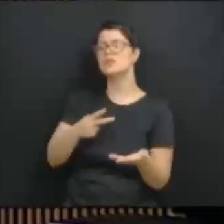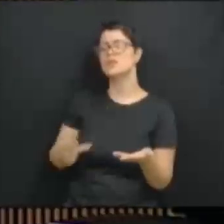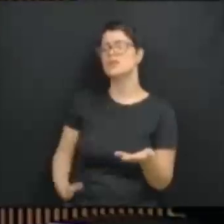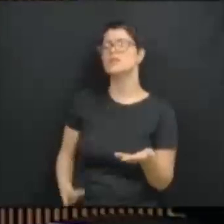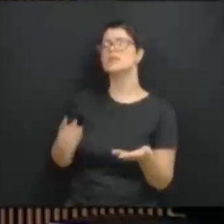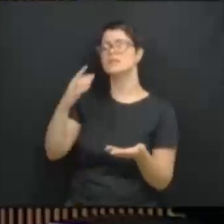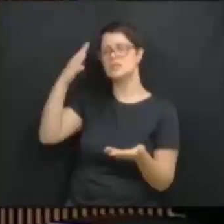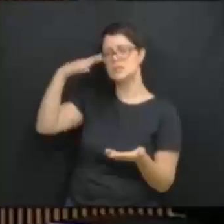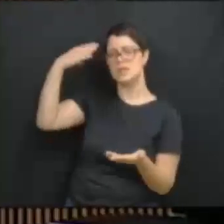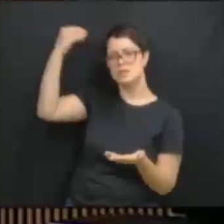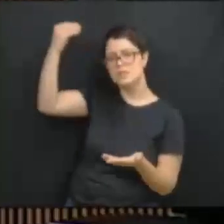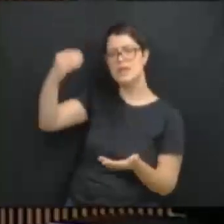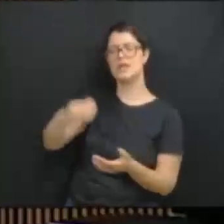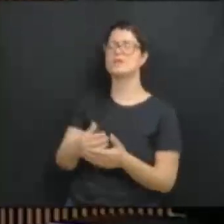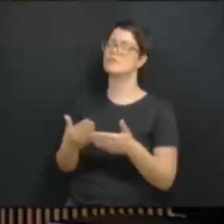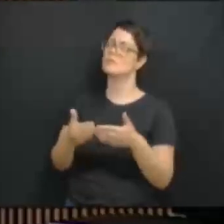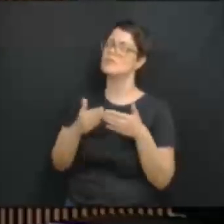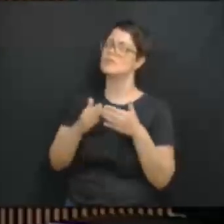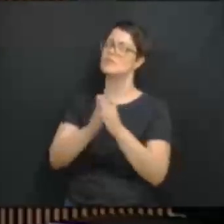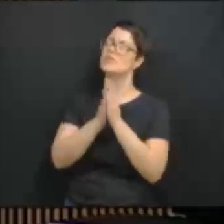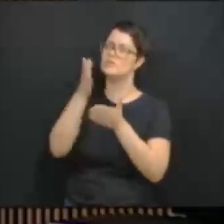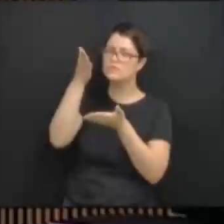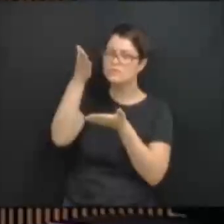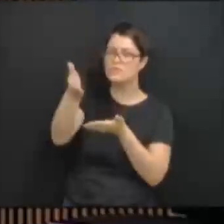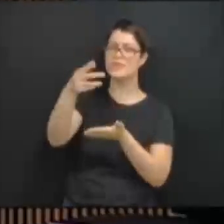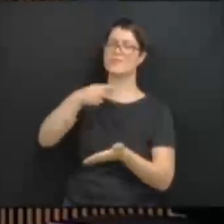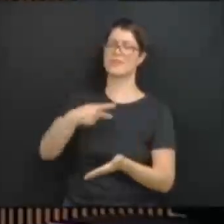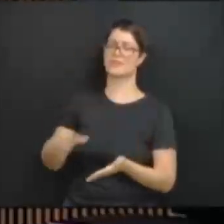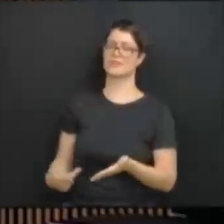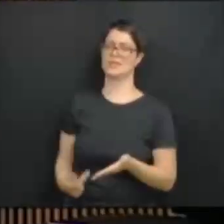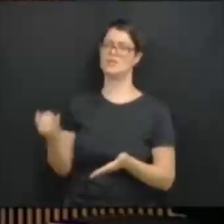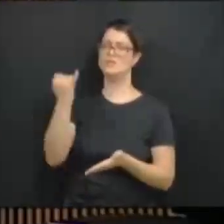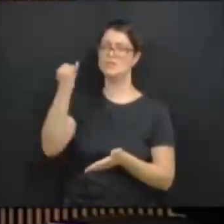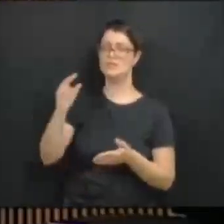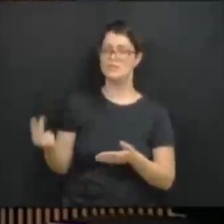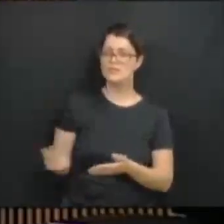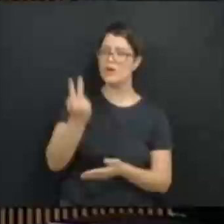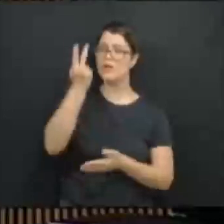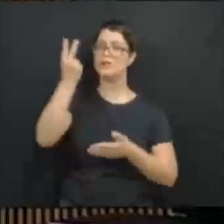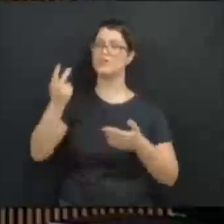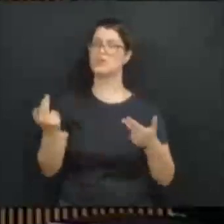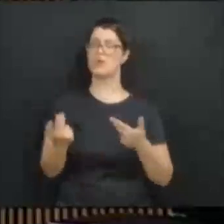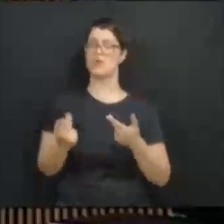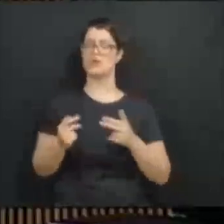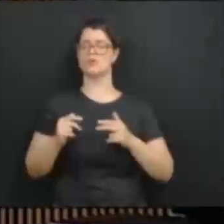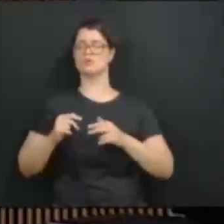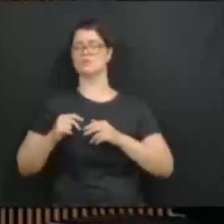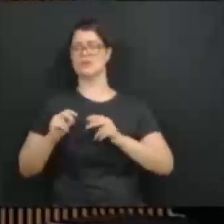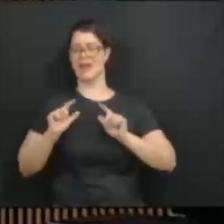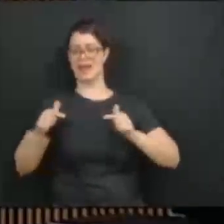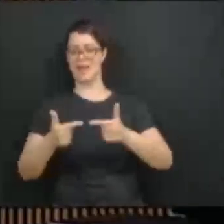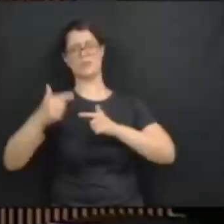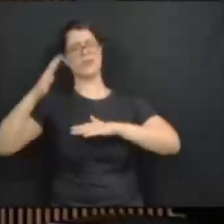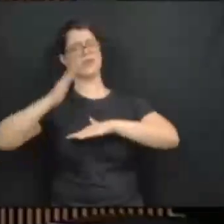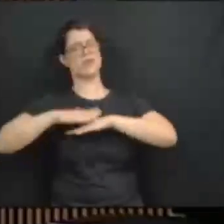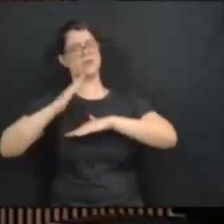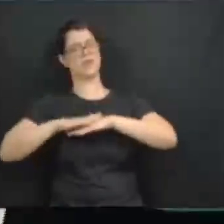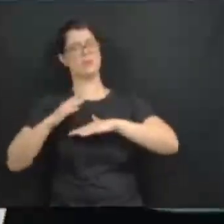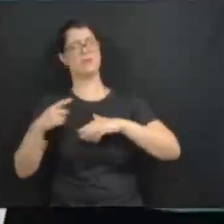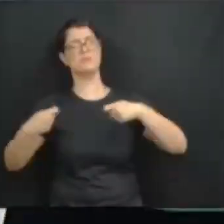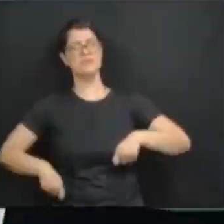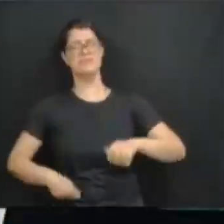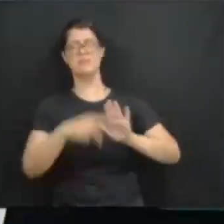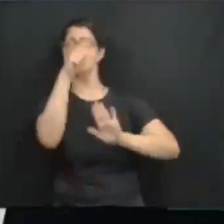fazemos um apelo ao senhor, pela independência dessa casa. Esses projetos devem ser devolvidos ao Palácio